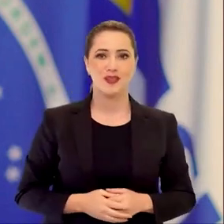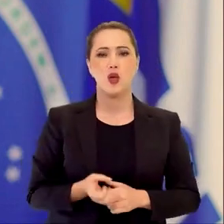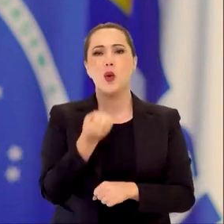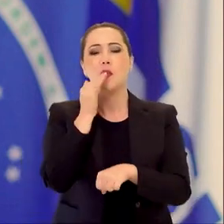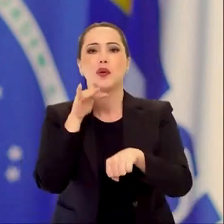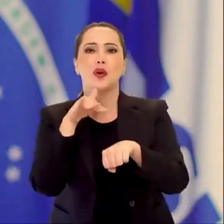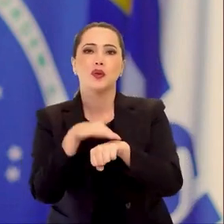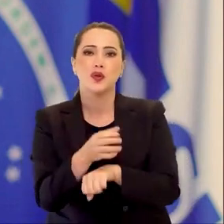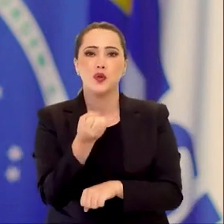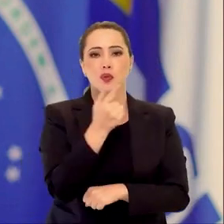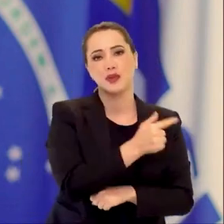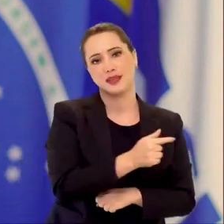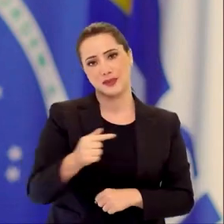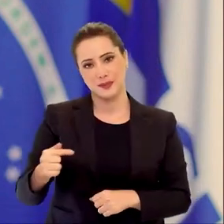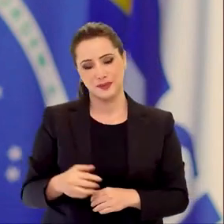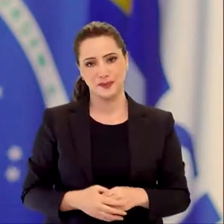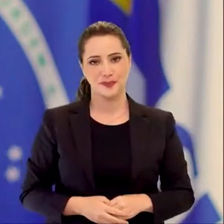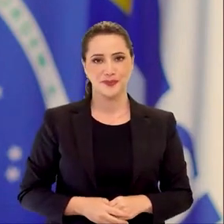Brasil,